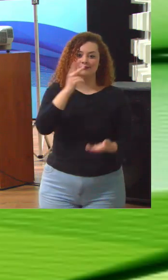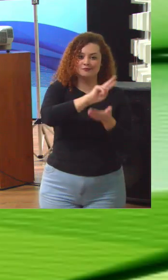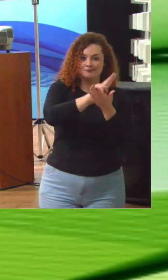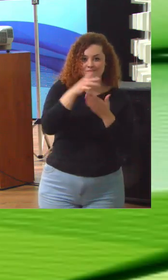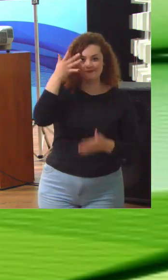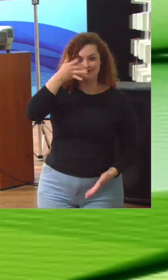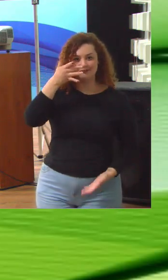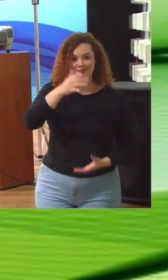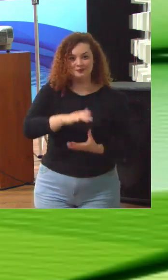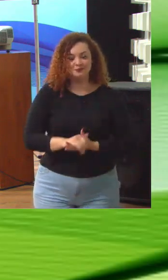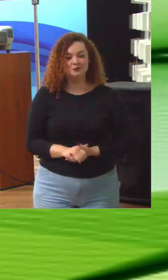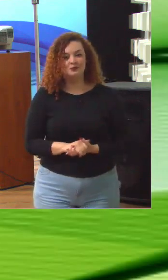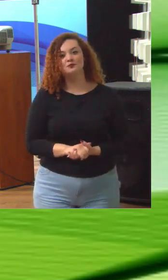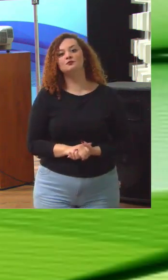e a próxima